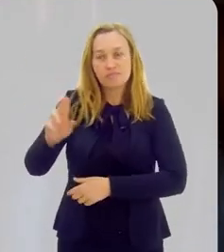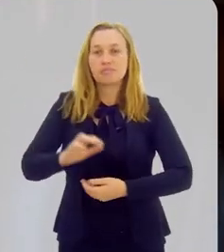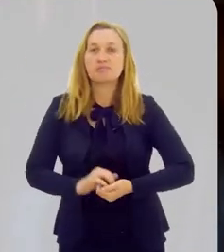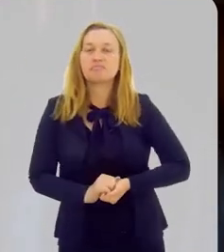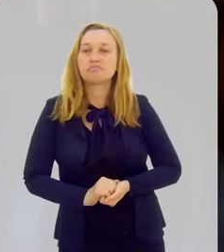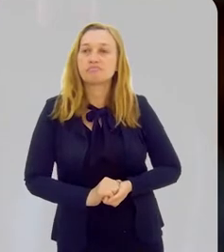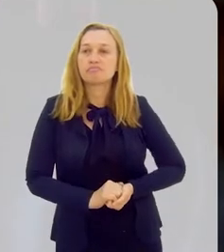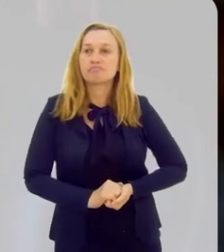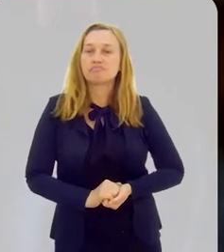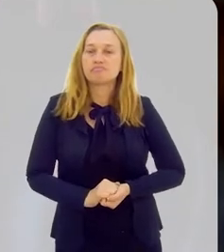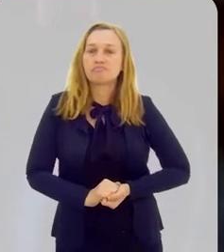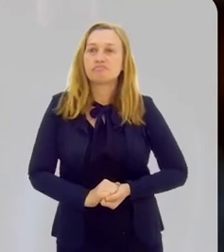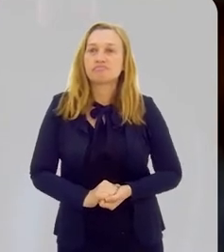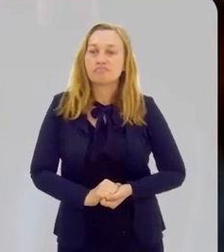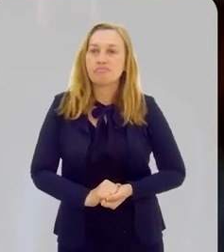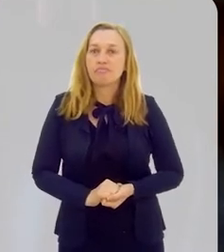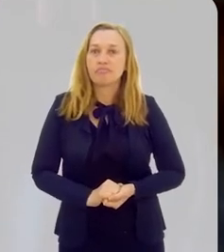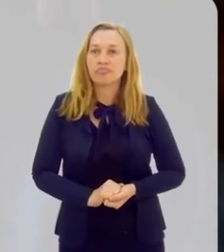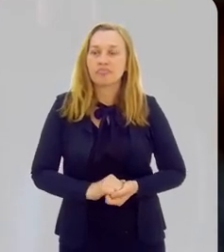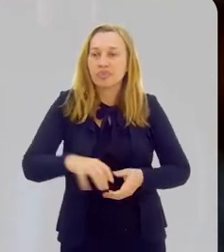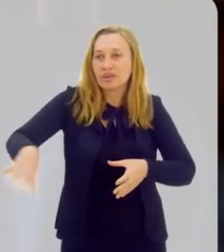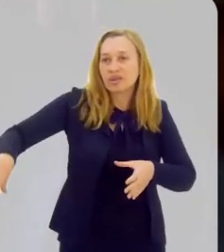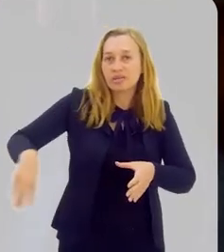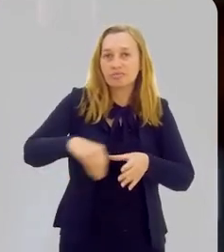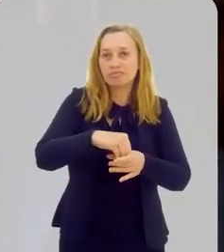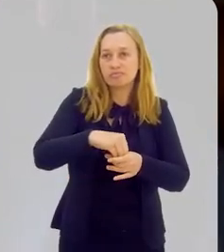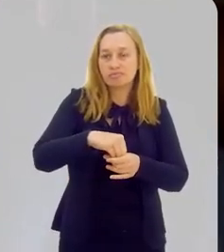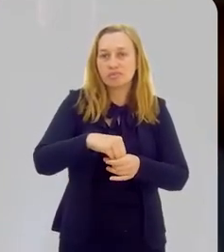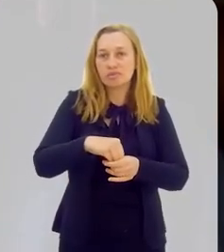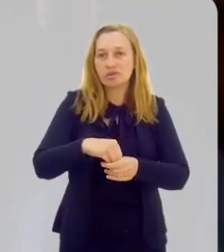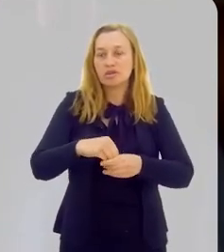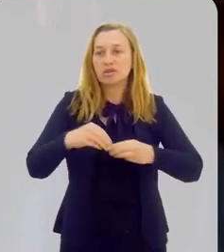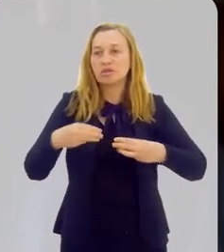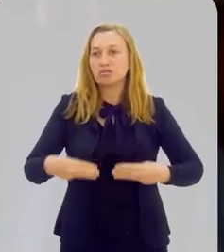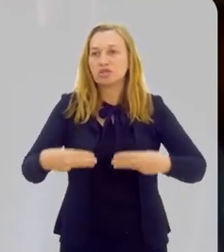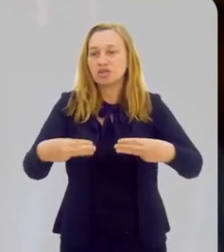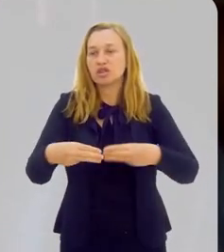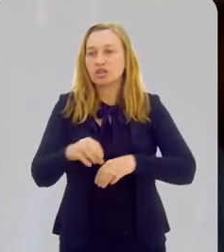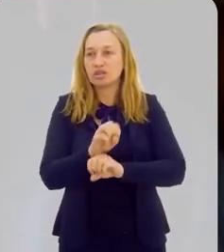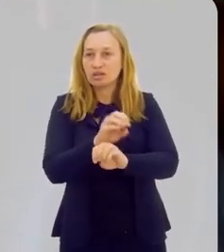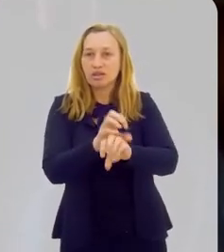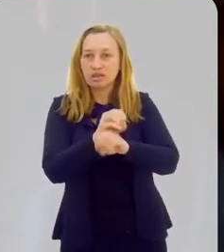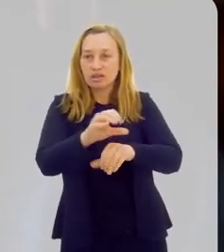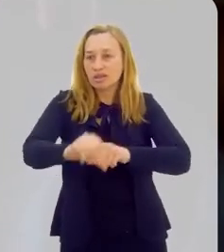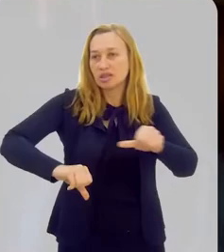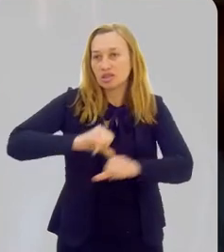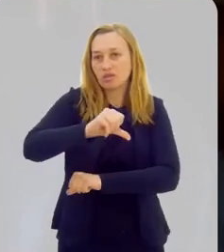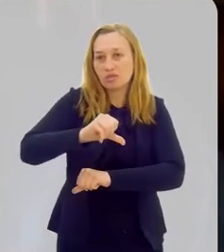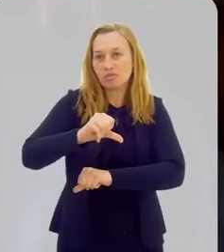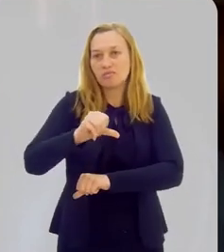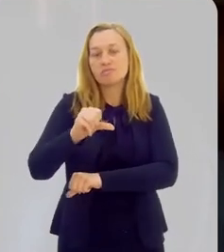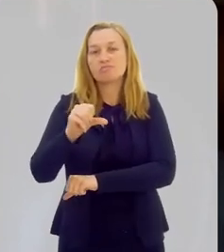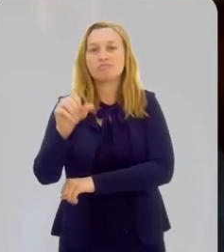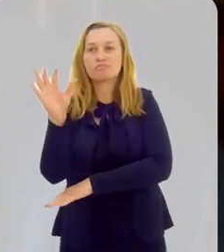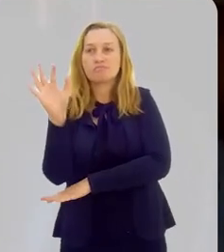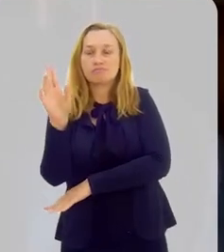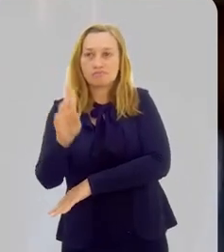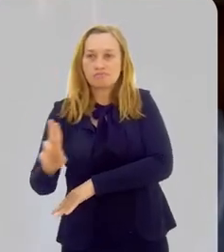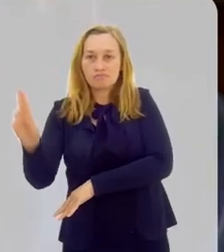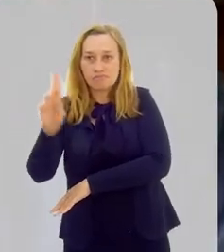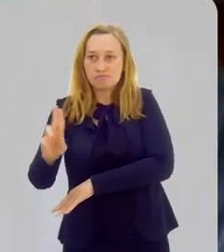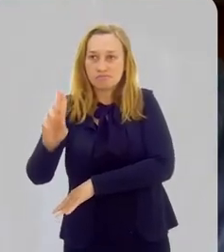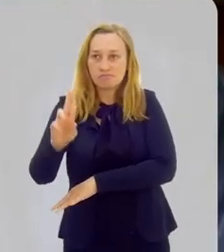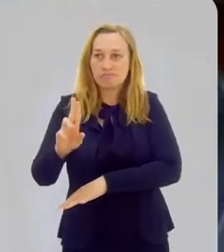universidade, ela é incorporada no Ministério da Educação e se transforma em universidade.